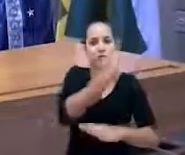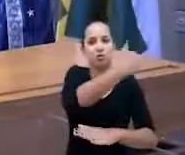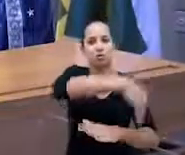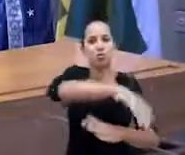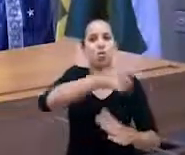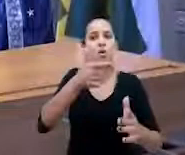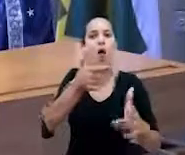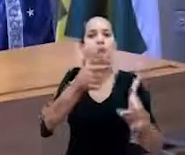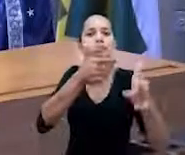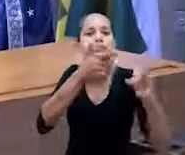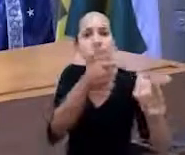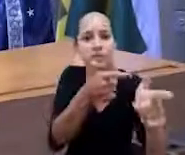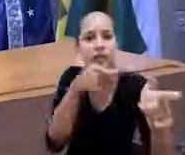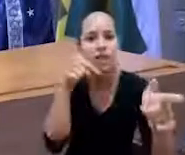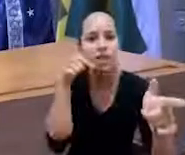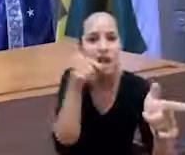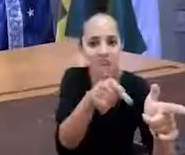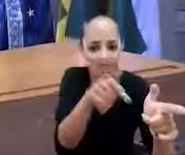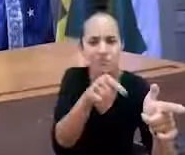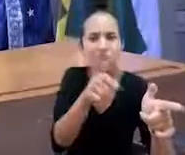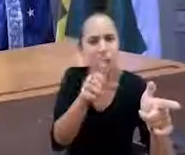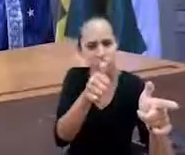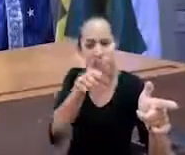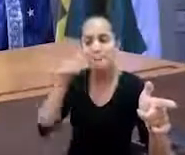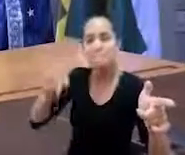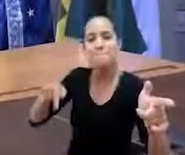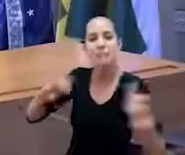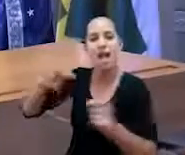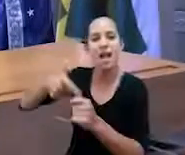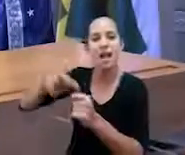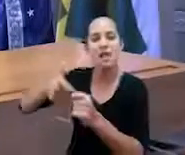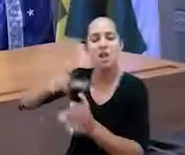Sabe, deputado Flávio Fester, é o cartel agindo, roubando a gente.